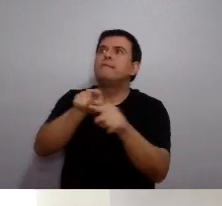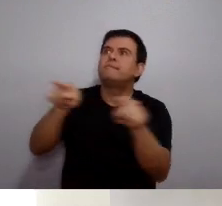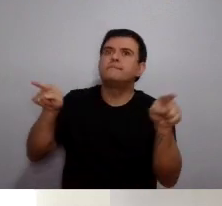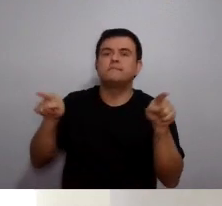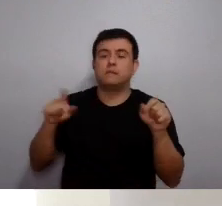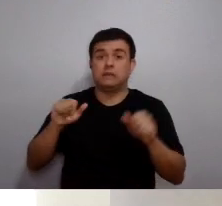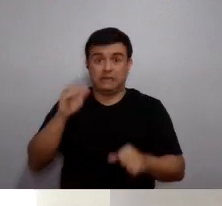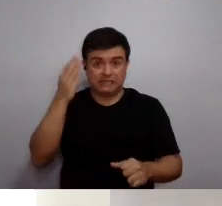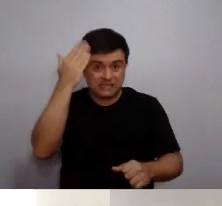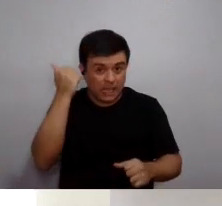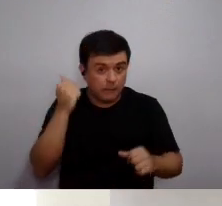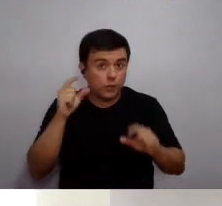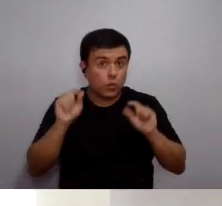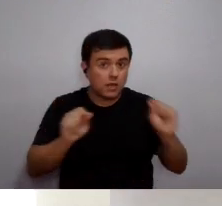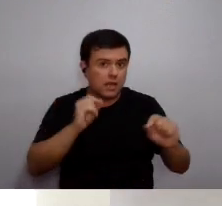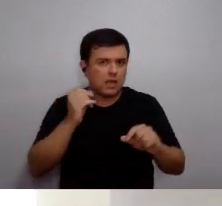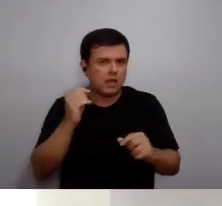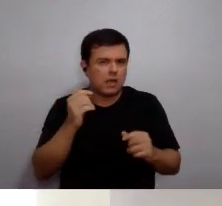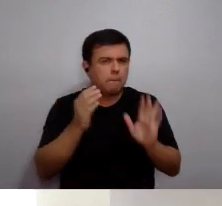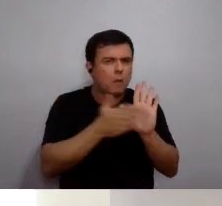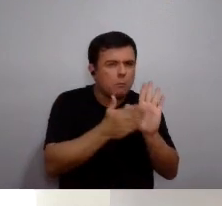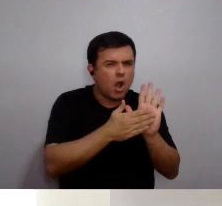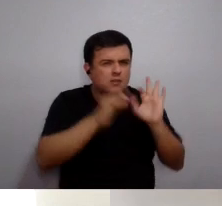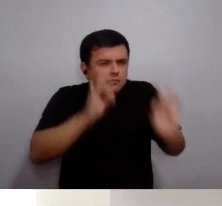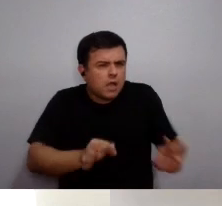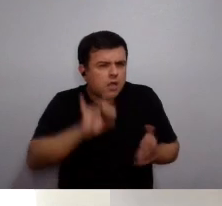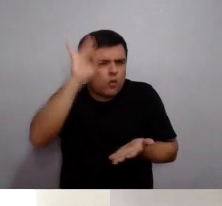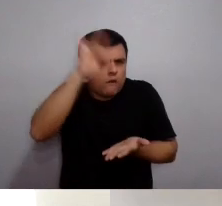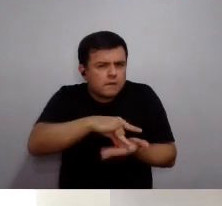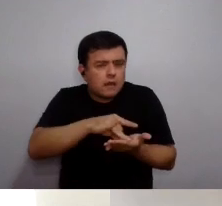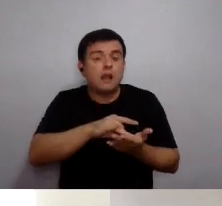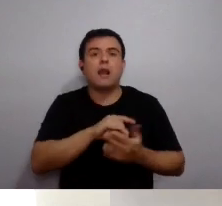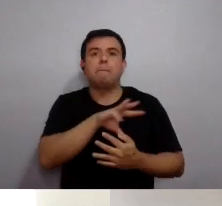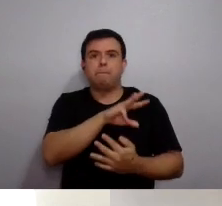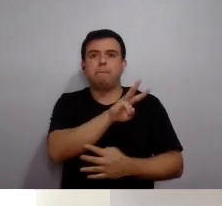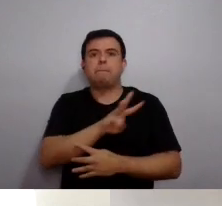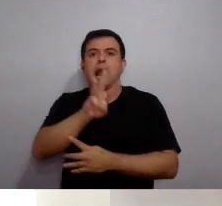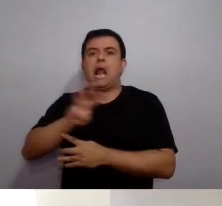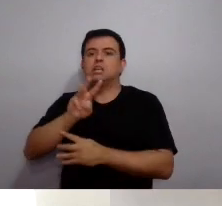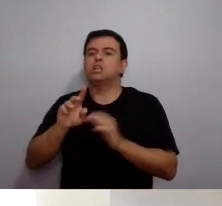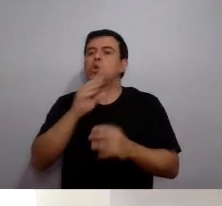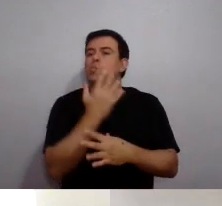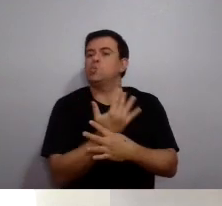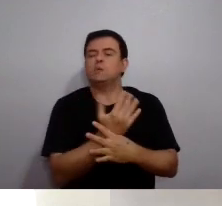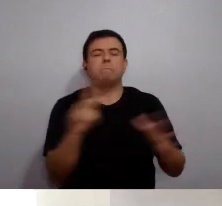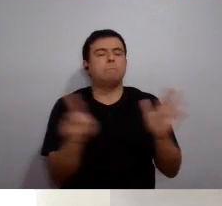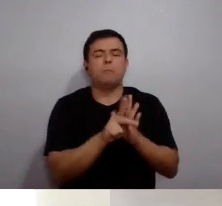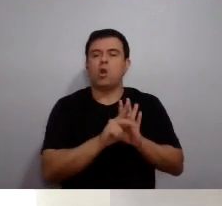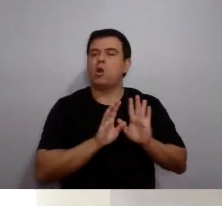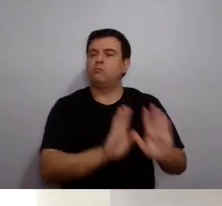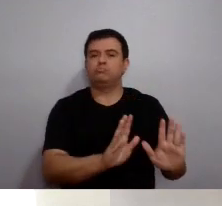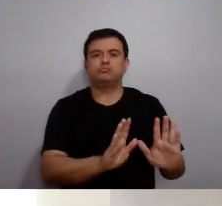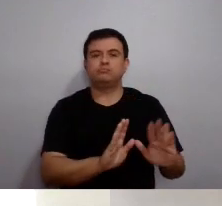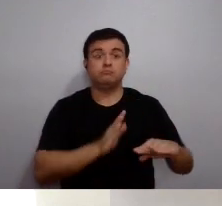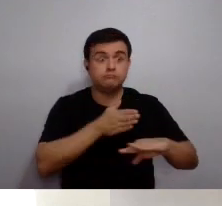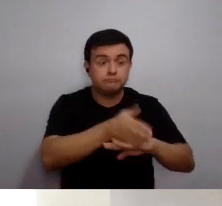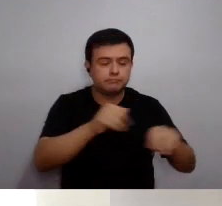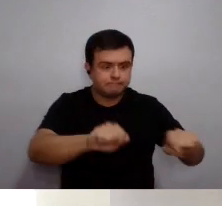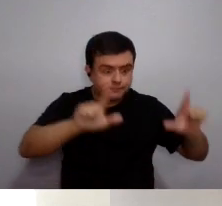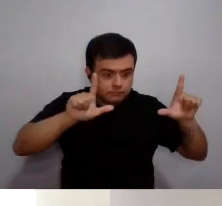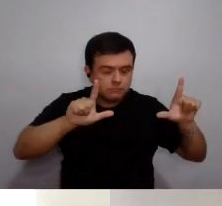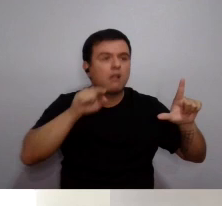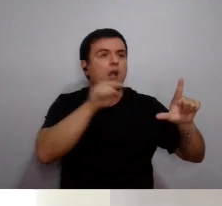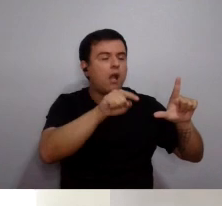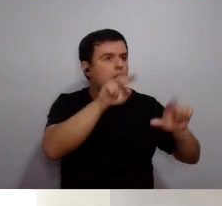candidatos, vá para a página da URGS porque lá estará a informação oficial colocada por cada candidato, você vai ter a